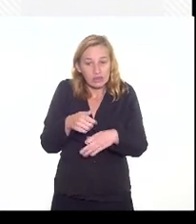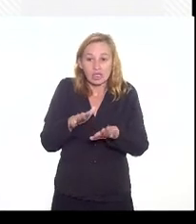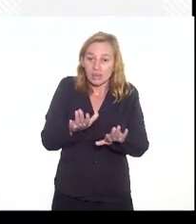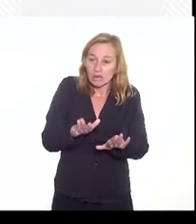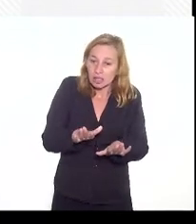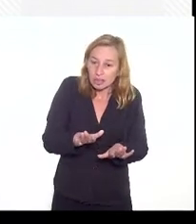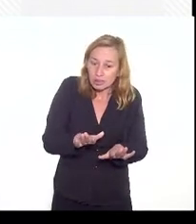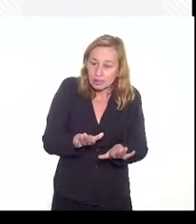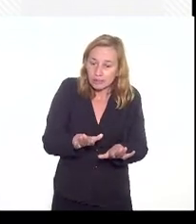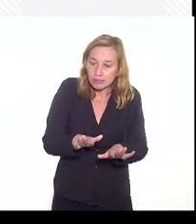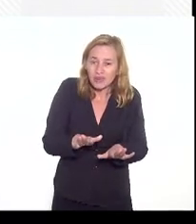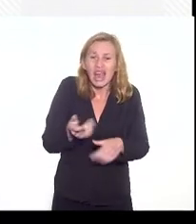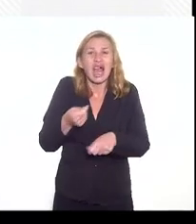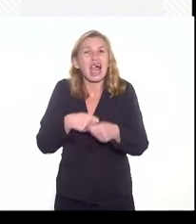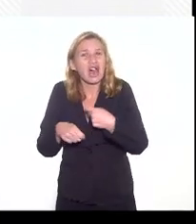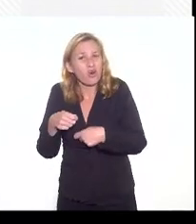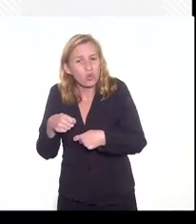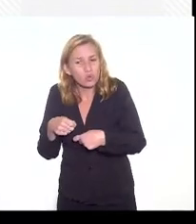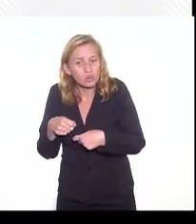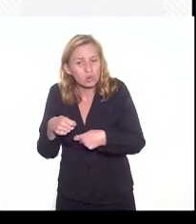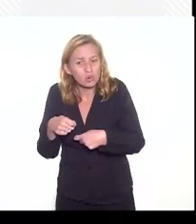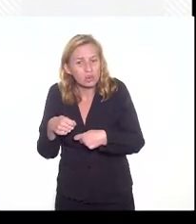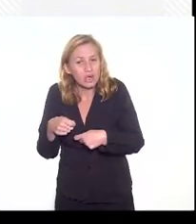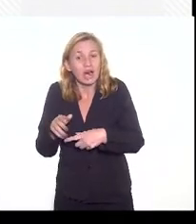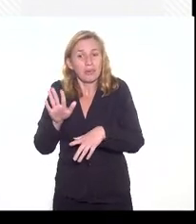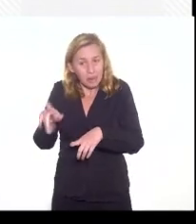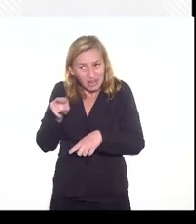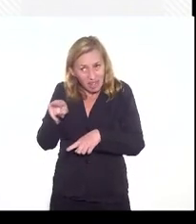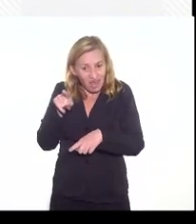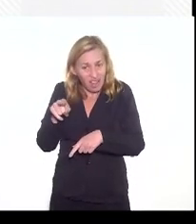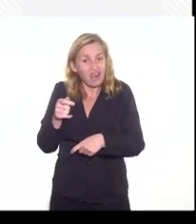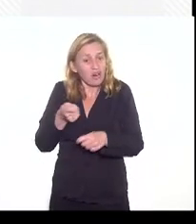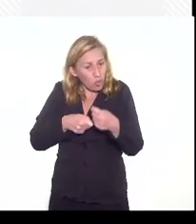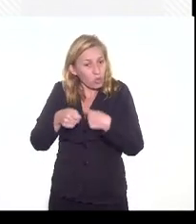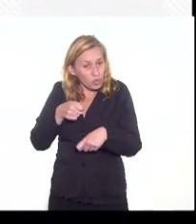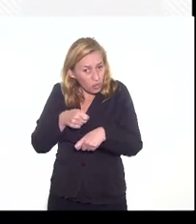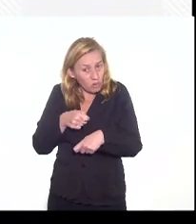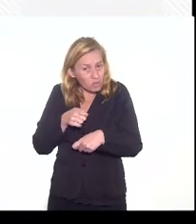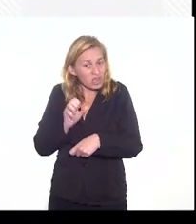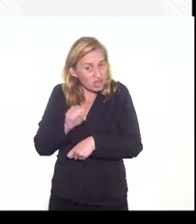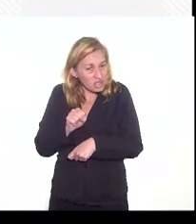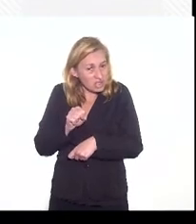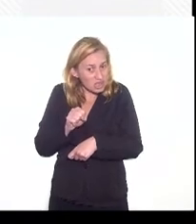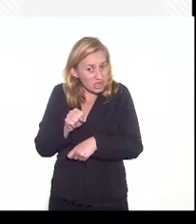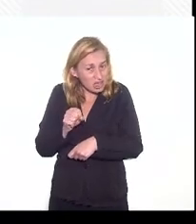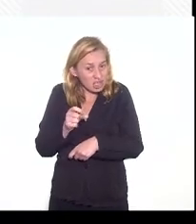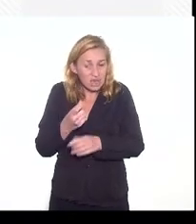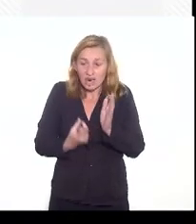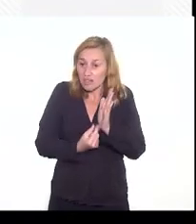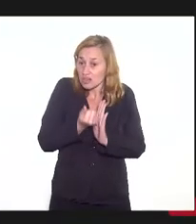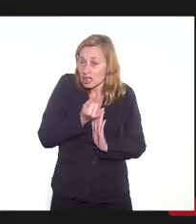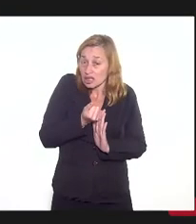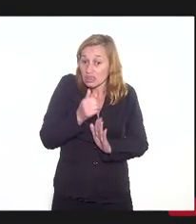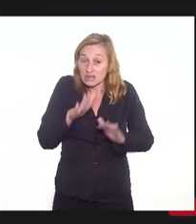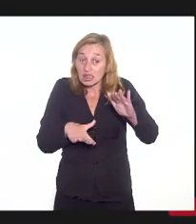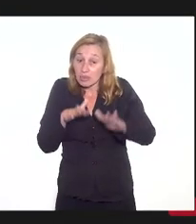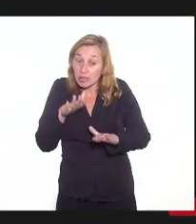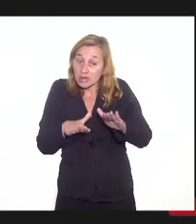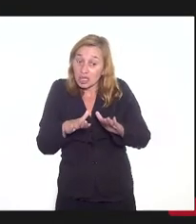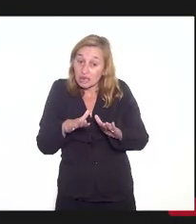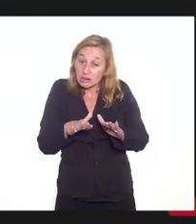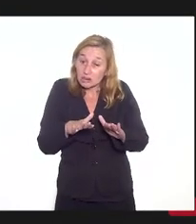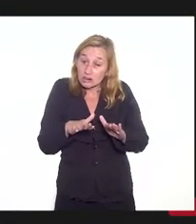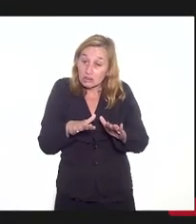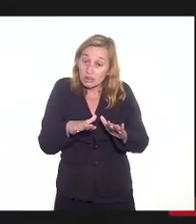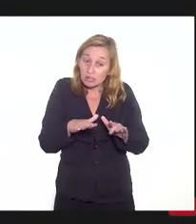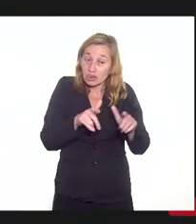acaba tendo uma distorção. Mas ela é econômica e financeira em determinados aspectos